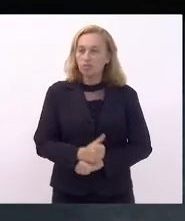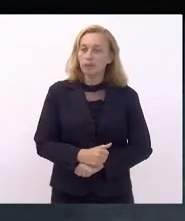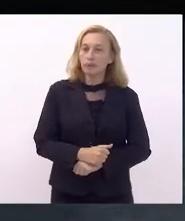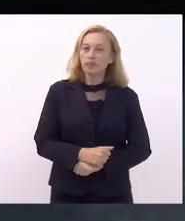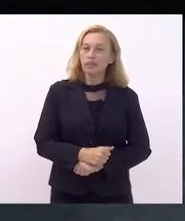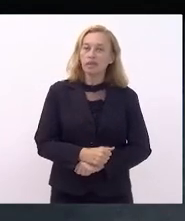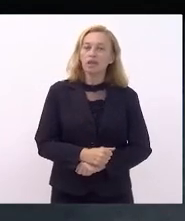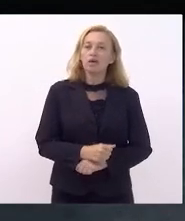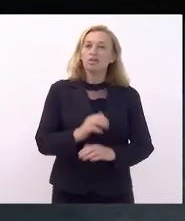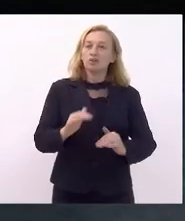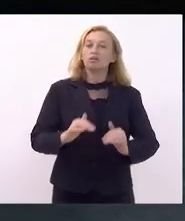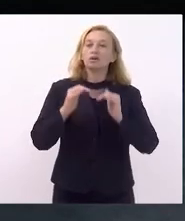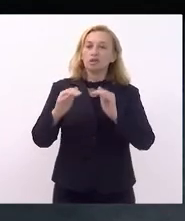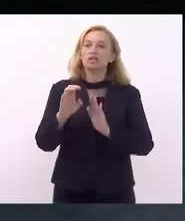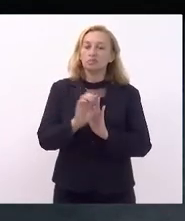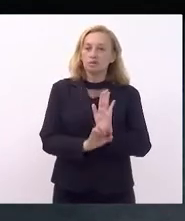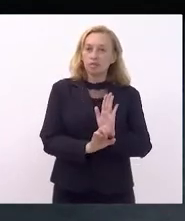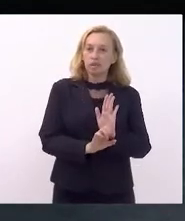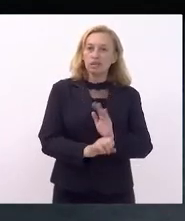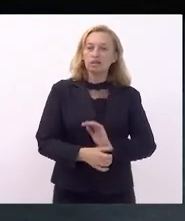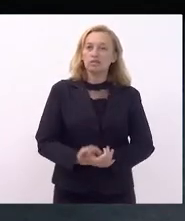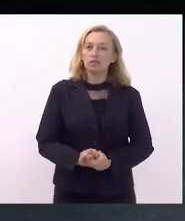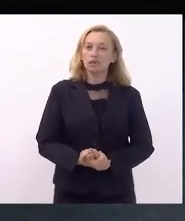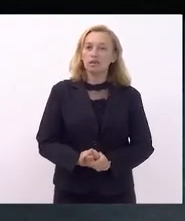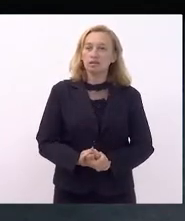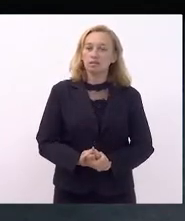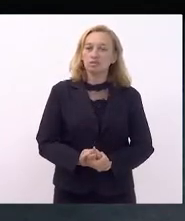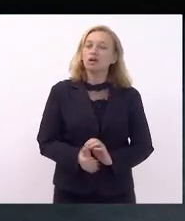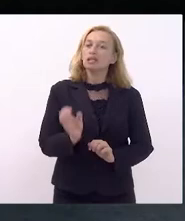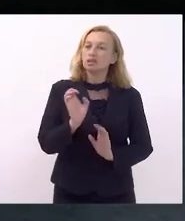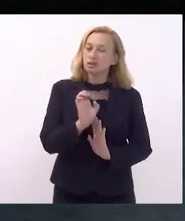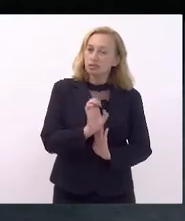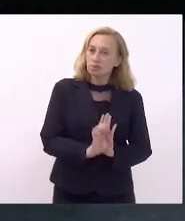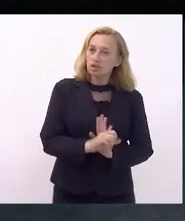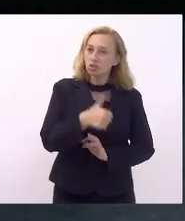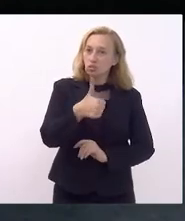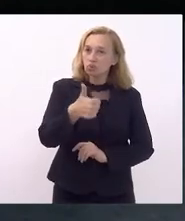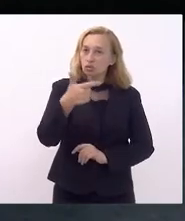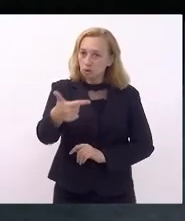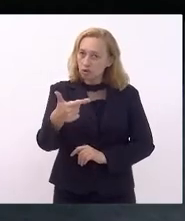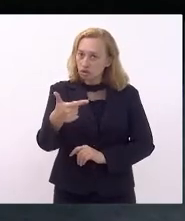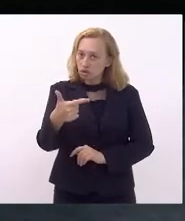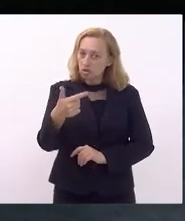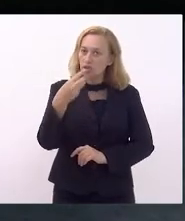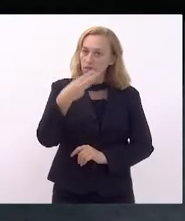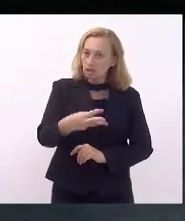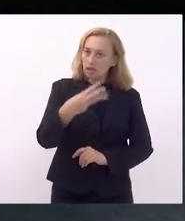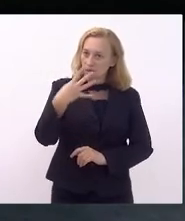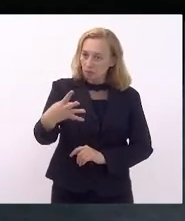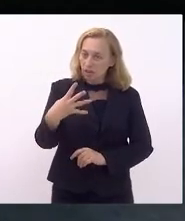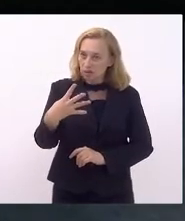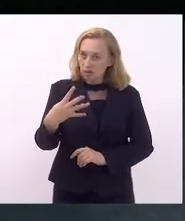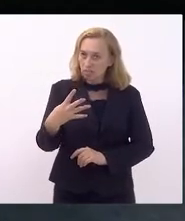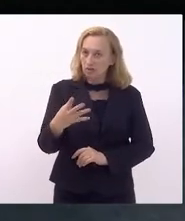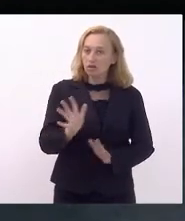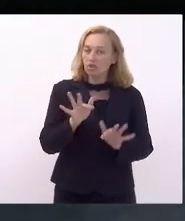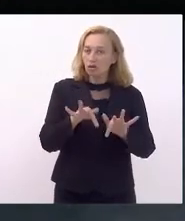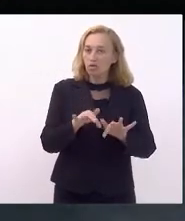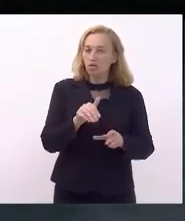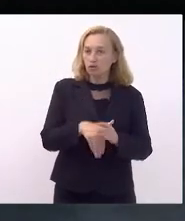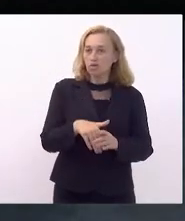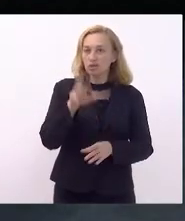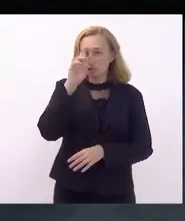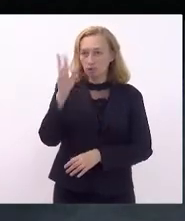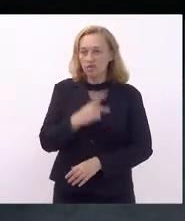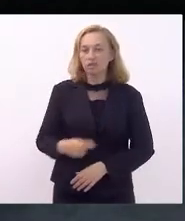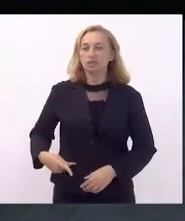favorável com subemenda aglutinativa, às emendas 1, 2, 3 e 4. É o voto, Sr. Presidente.